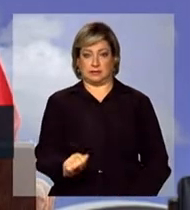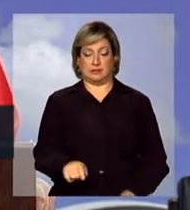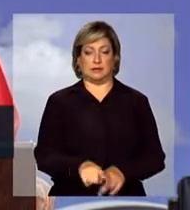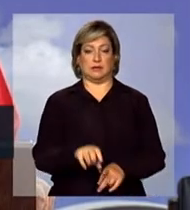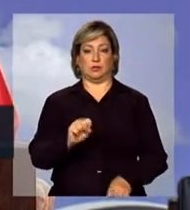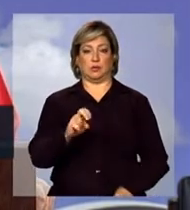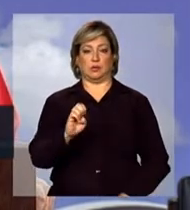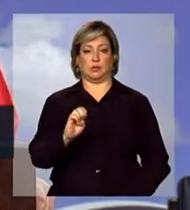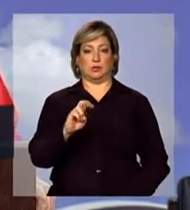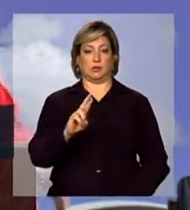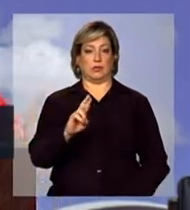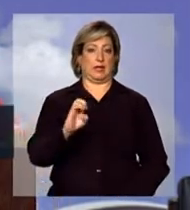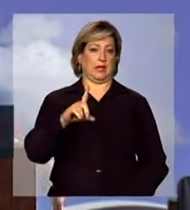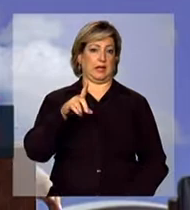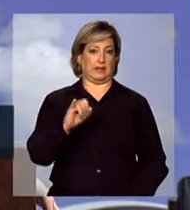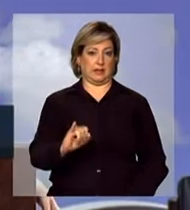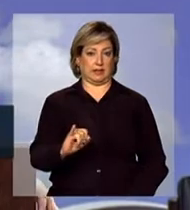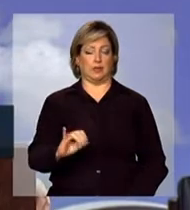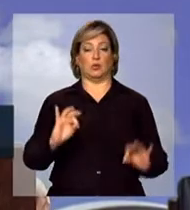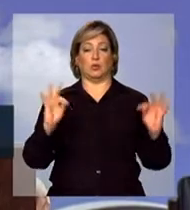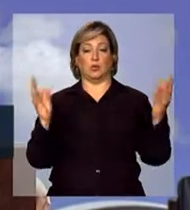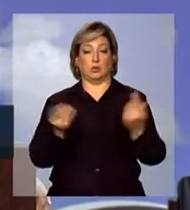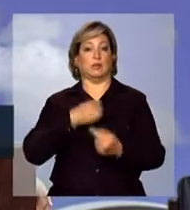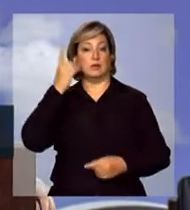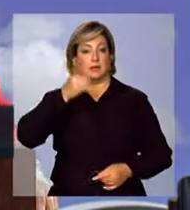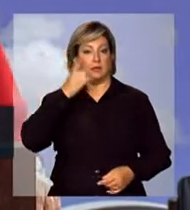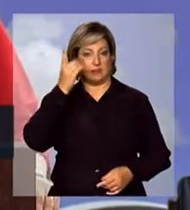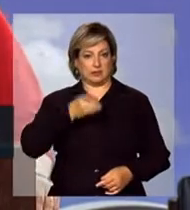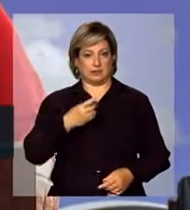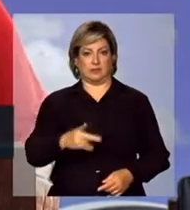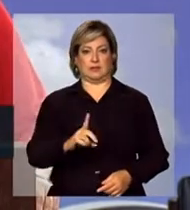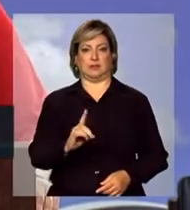Sueli Vidigal. Vai chegar o momento